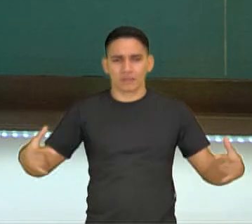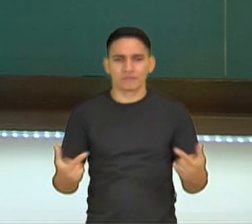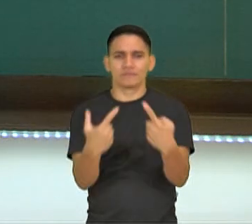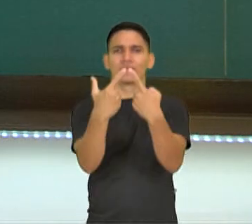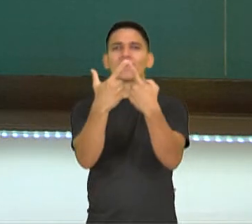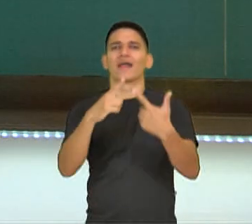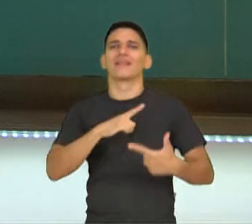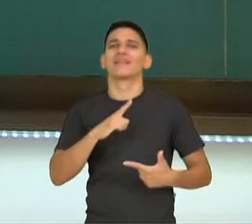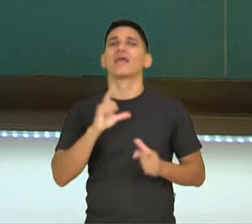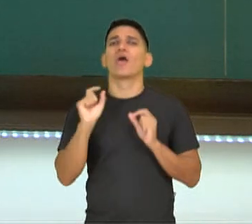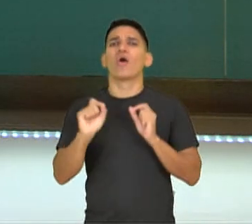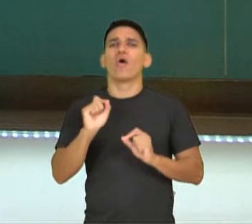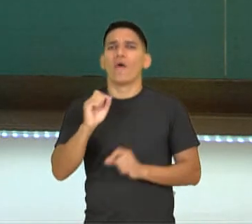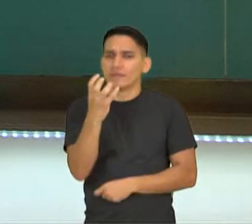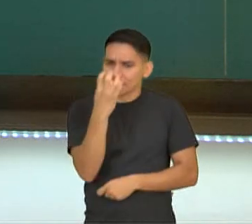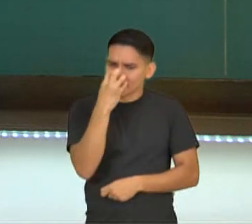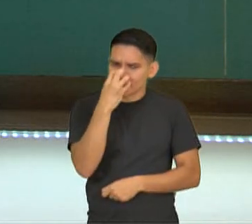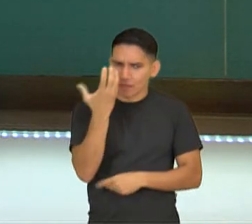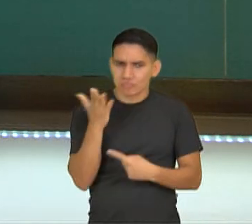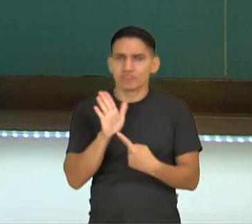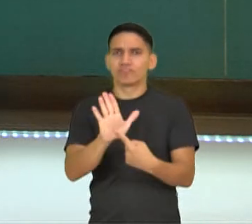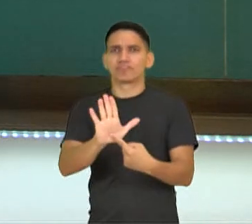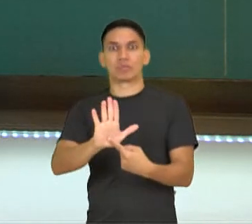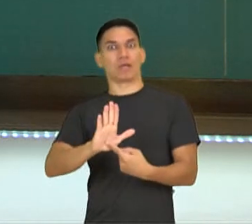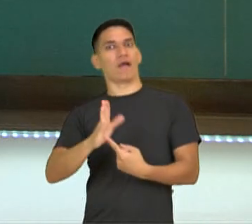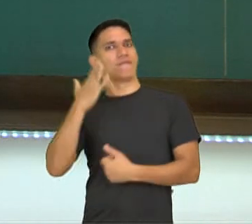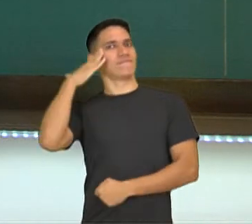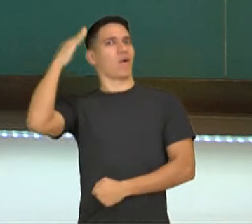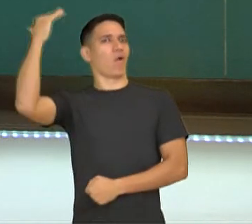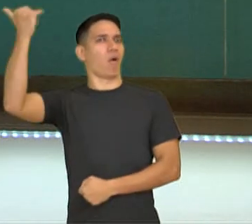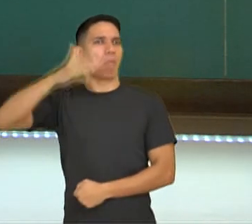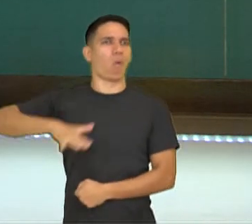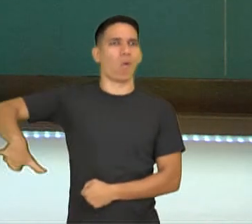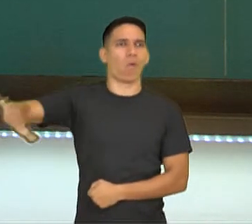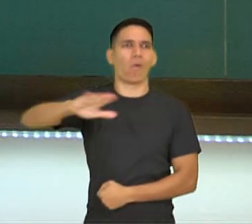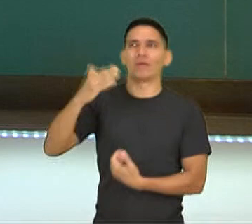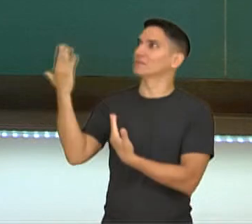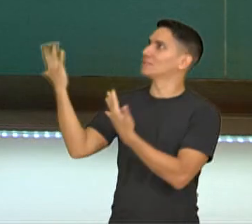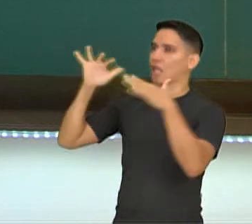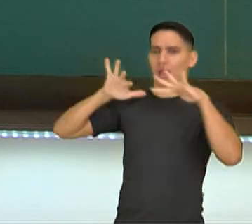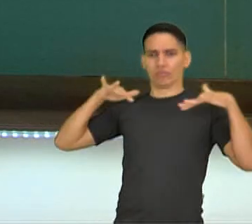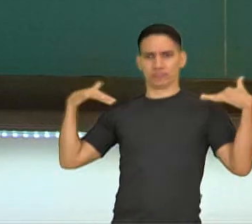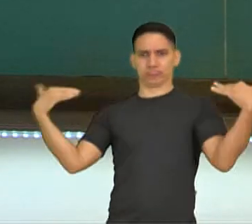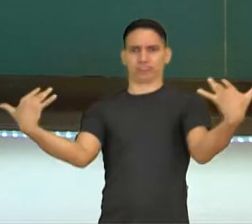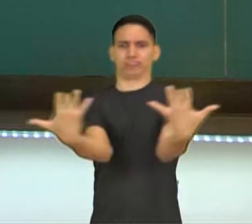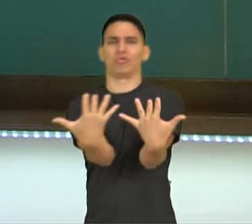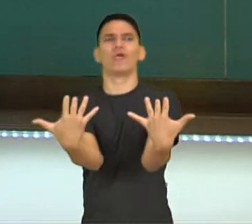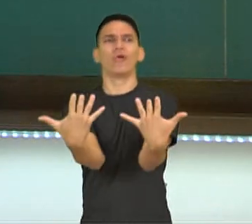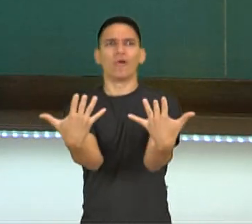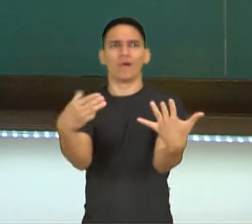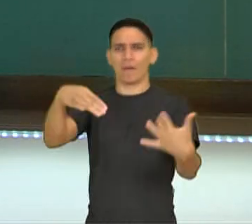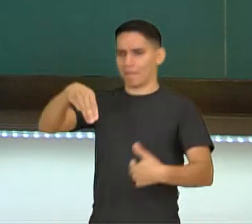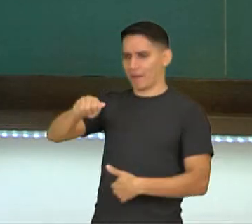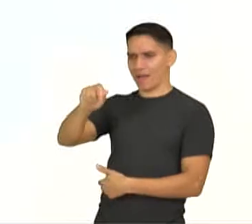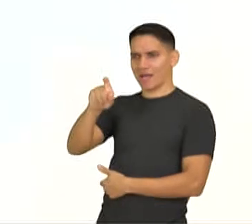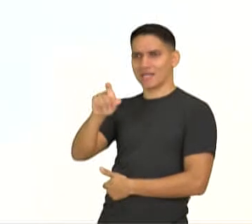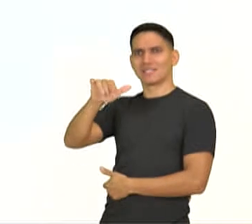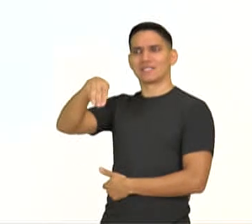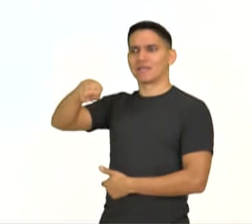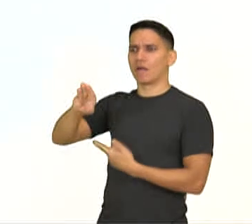aconteciam as apresentações. Um dos mais famosos da antiguidade. Arena enorme ao ar livre, cerca de